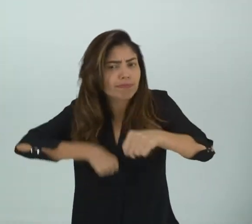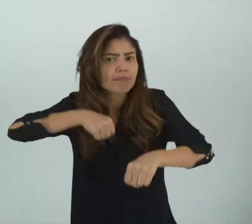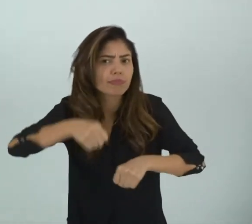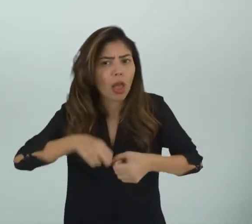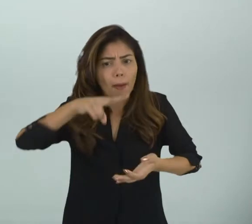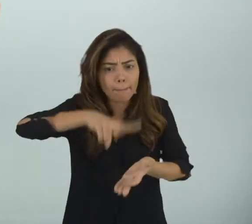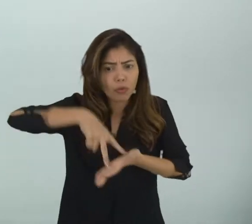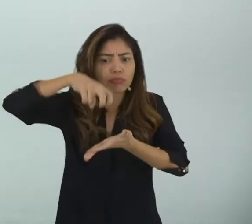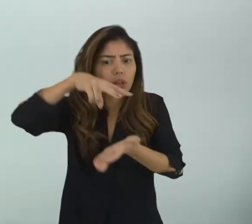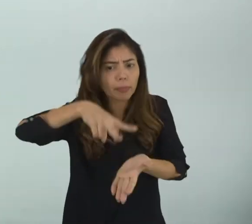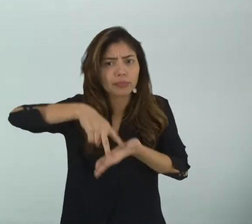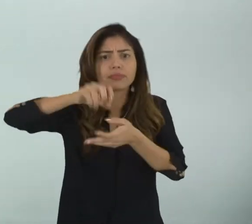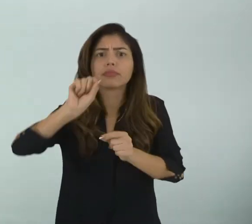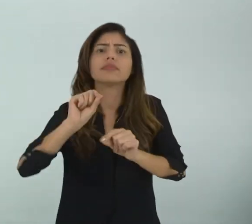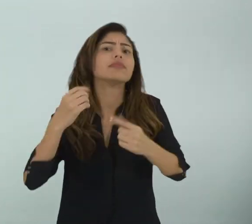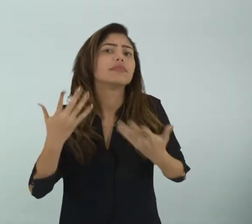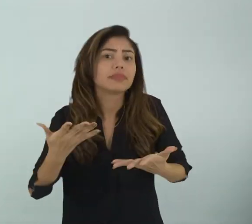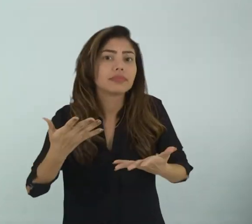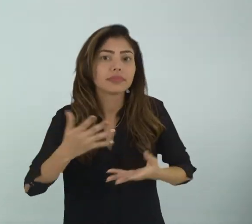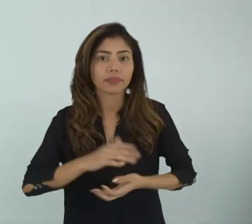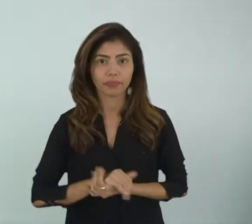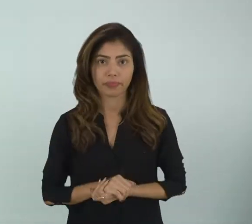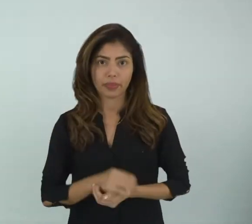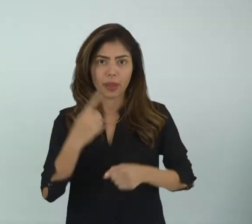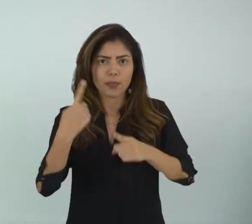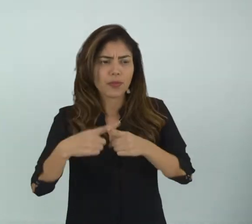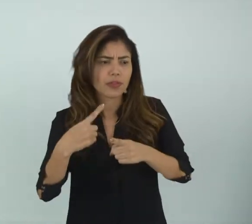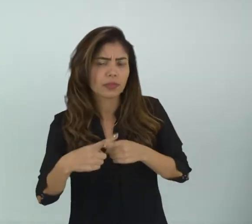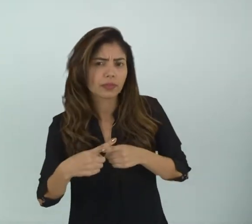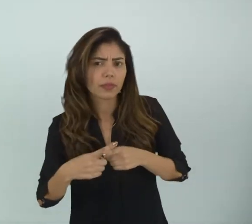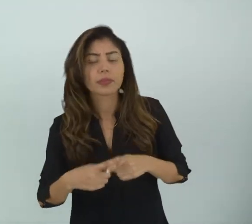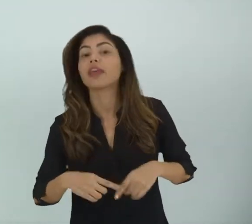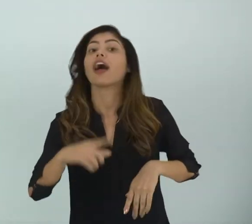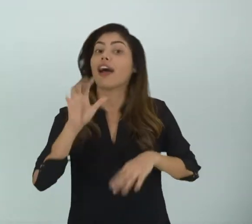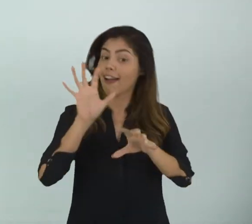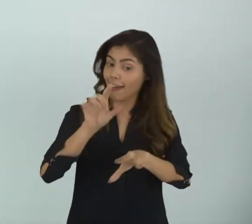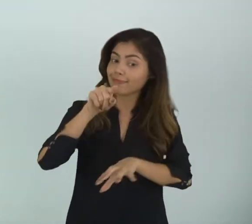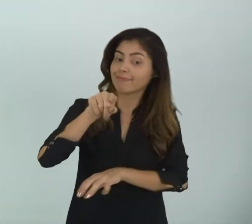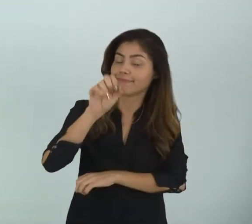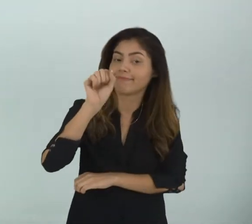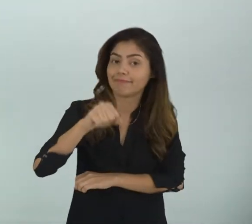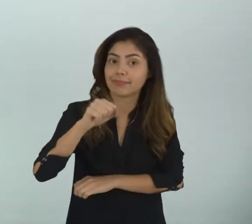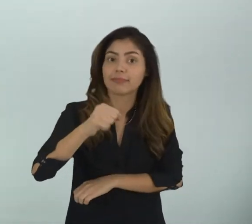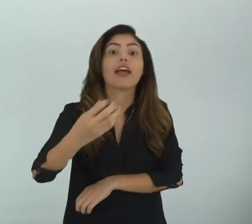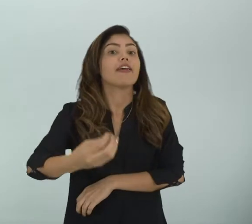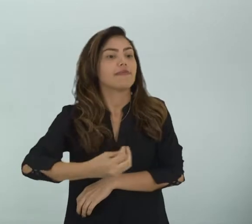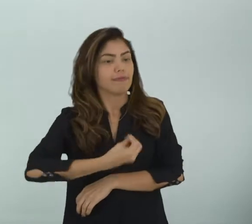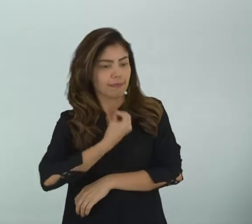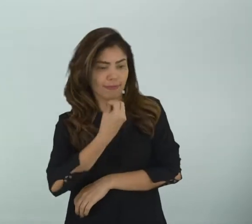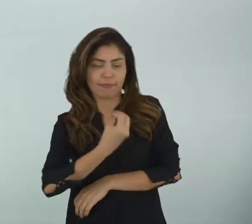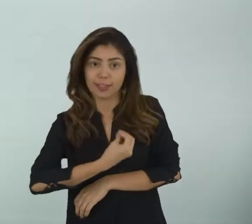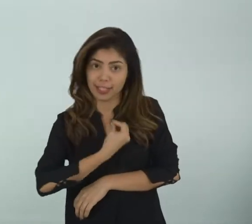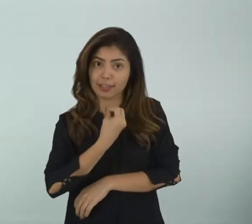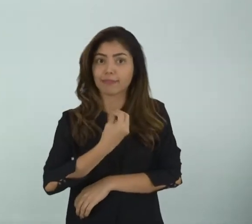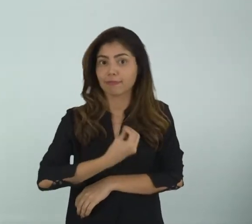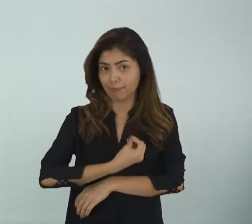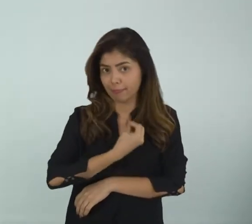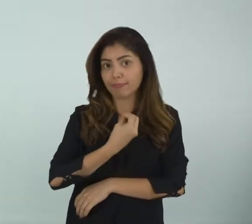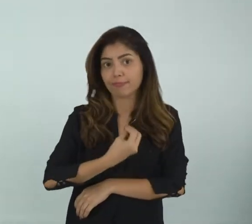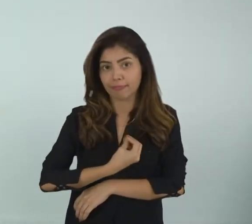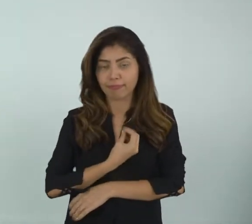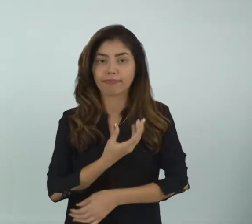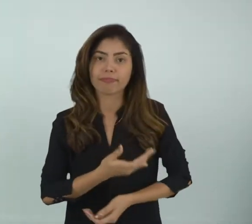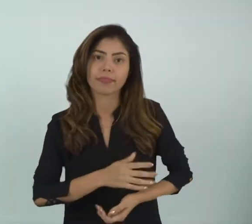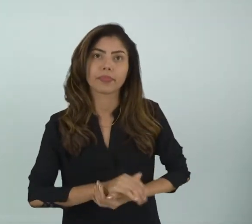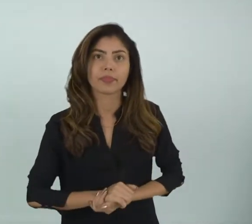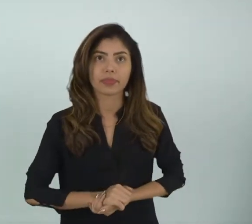Pulando Por quê? Porque eles têm Isso Eles têm vida Eles são seres vivos